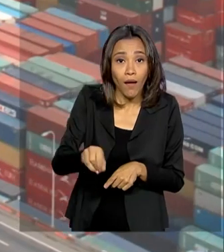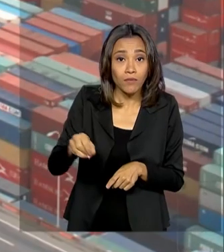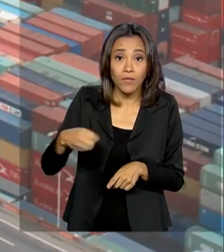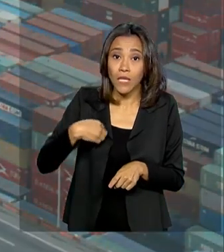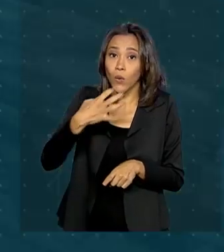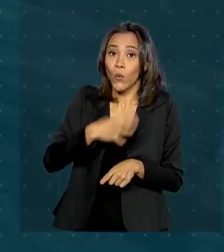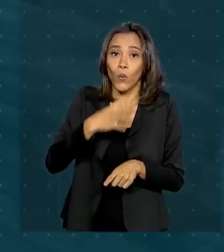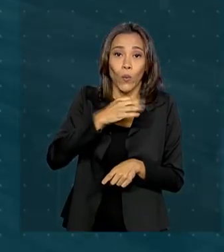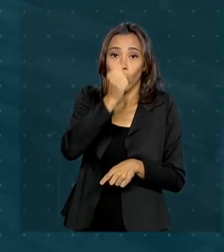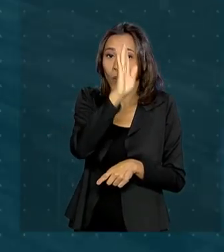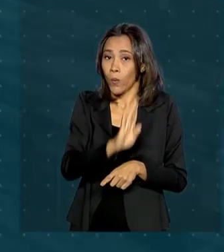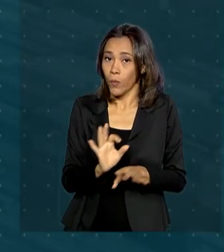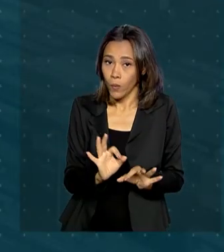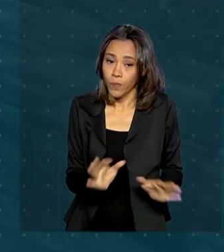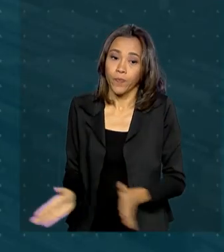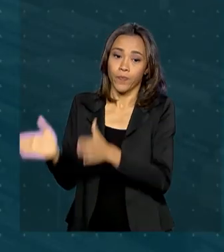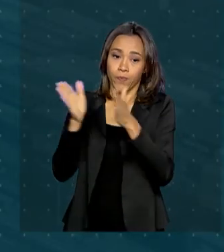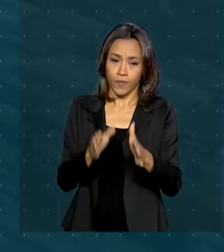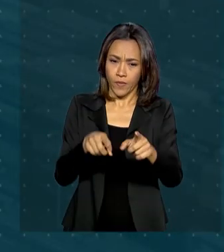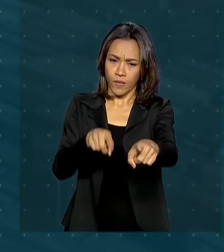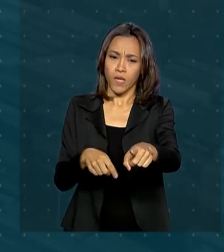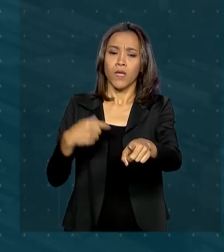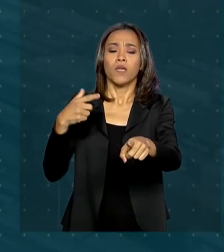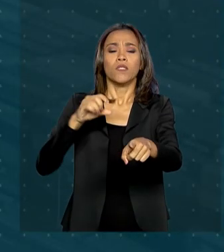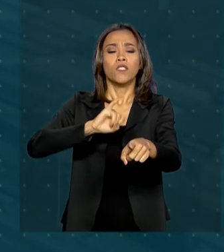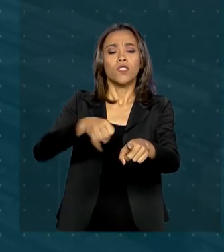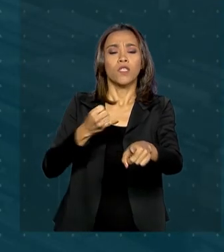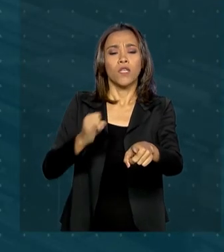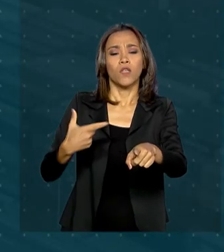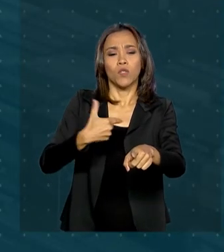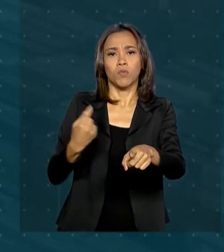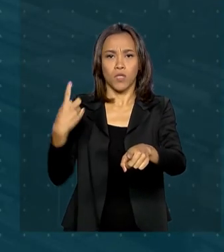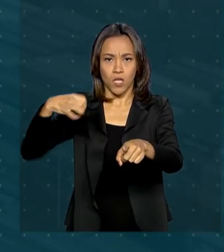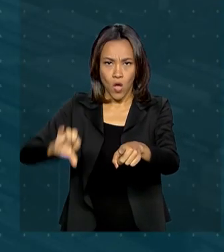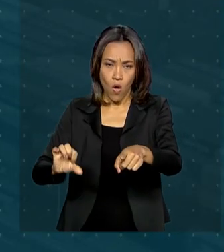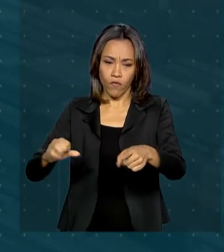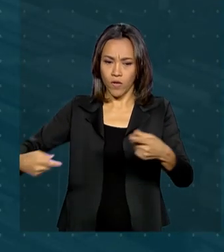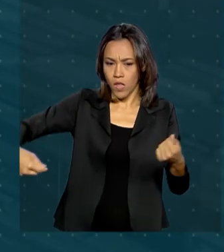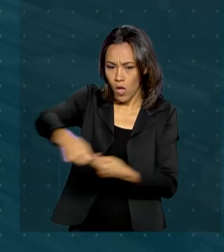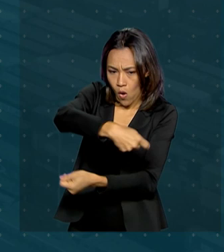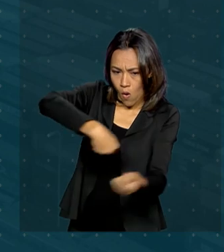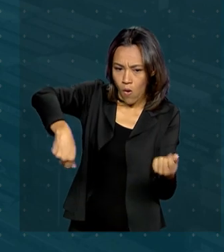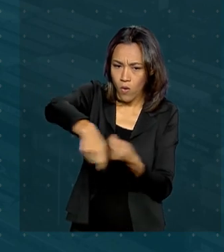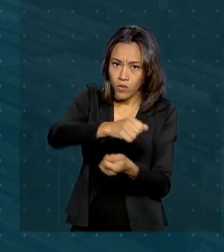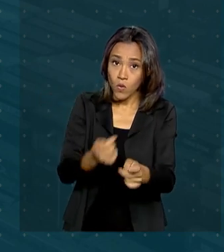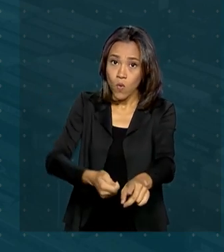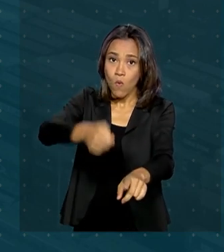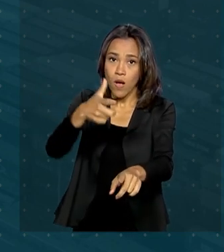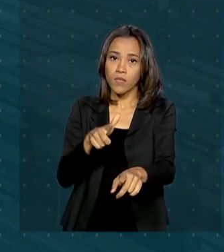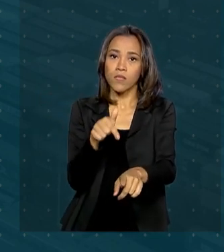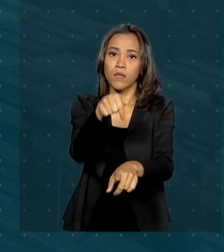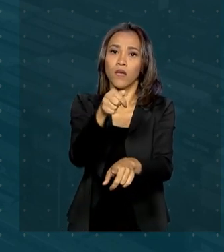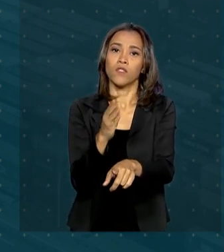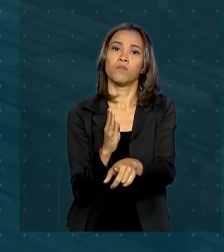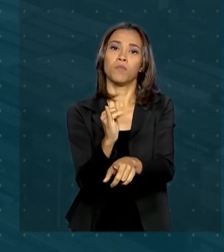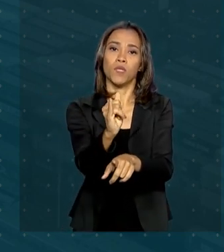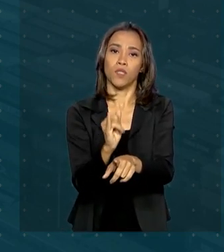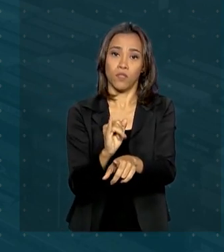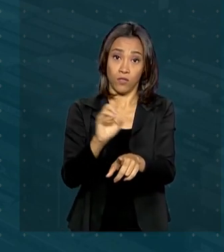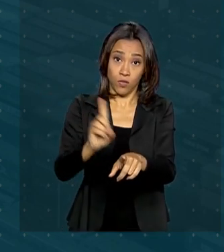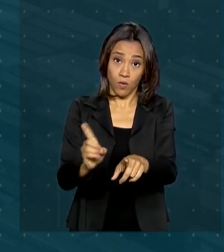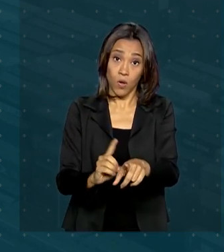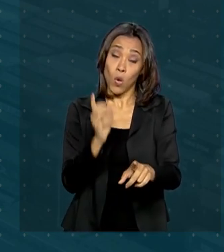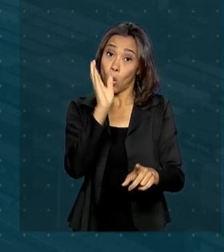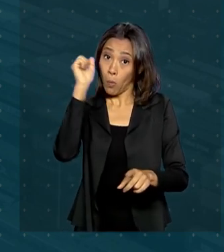janeiro a novembro de 2019, os negócios entre os dois países alcançaram quase 7 bilhões de dólares. O Brasil